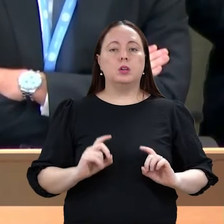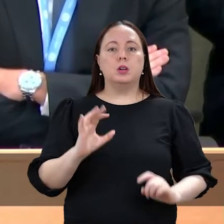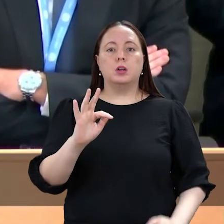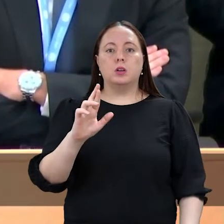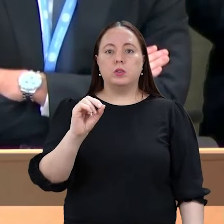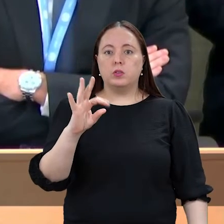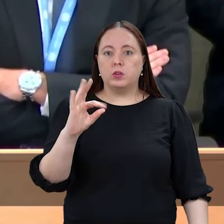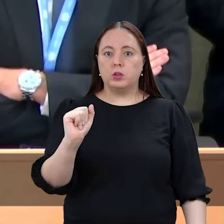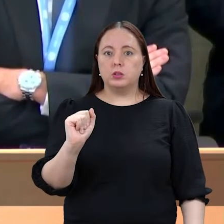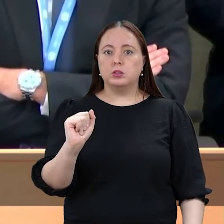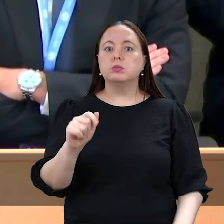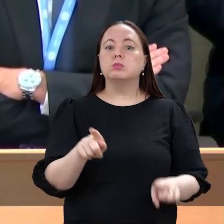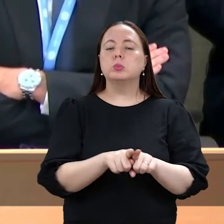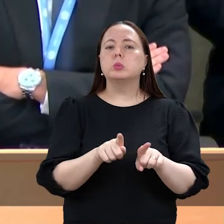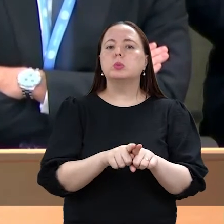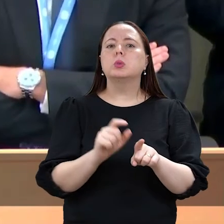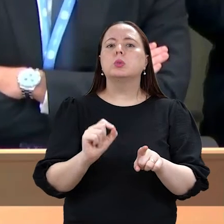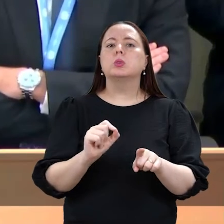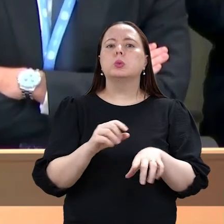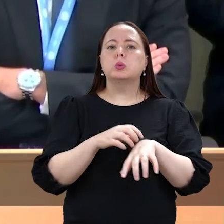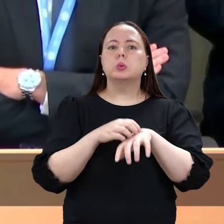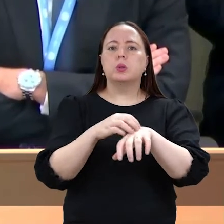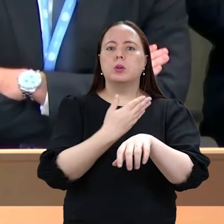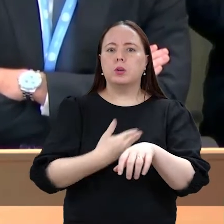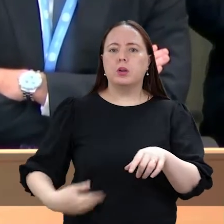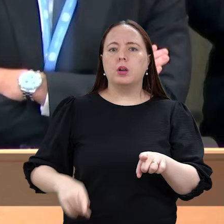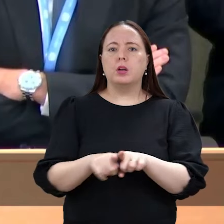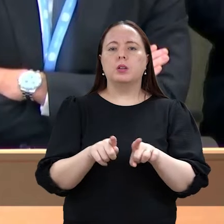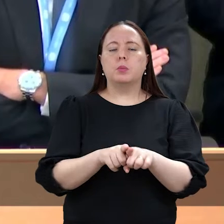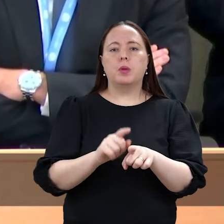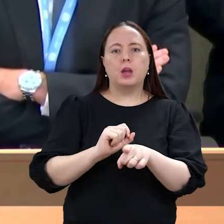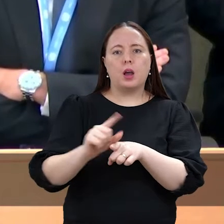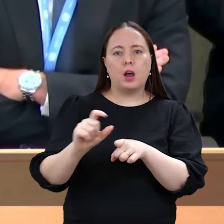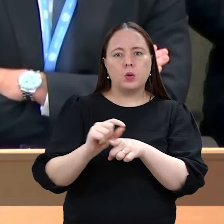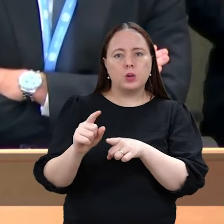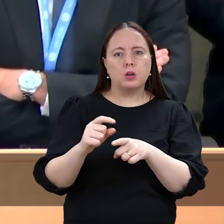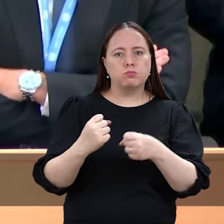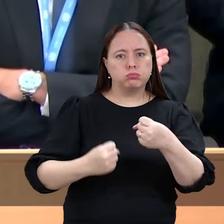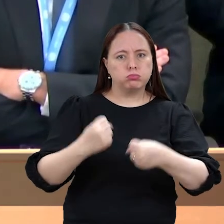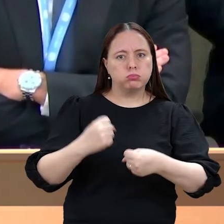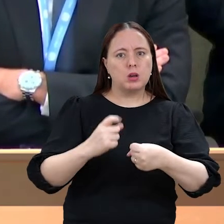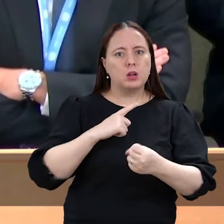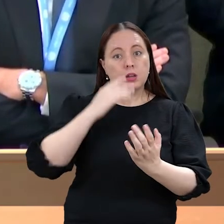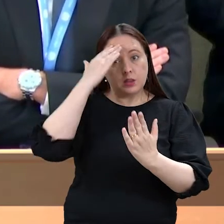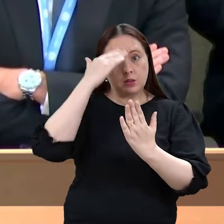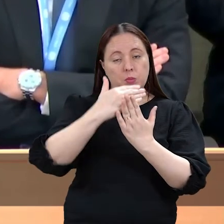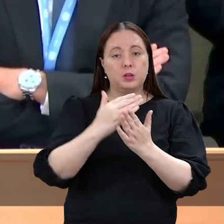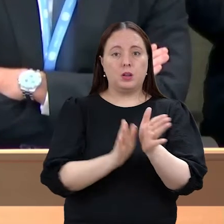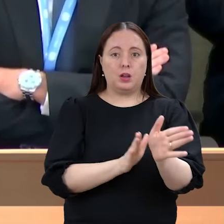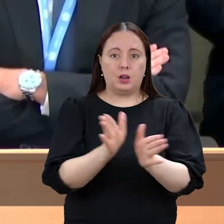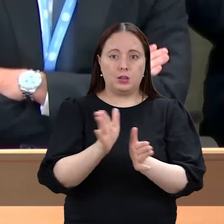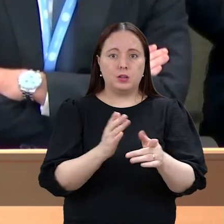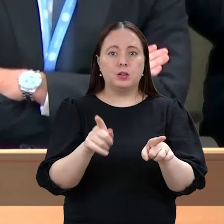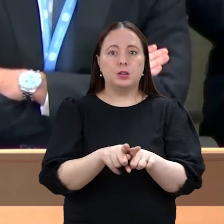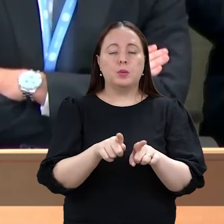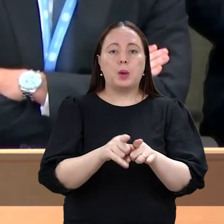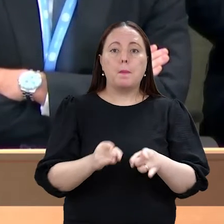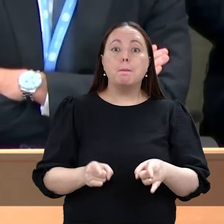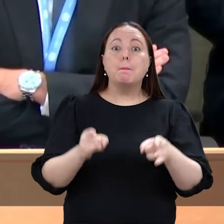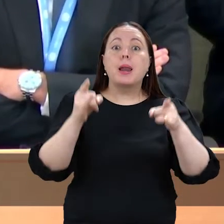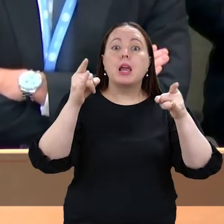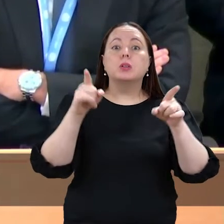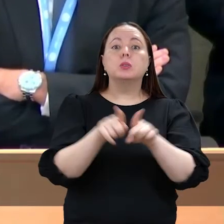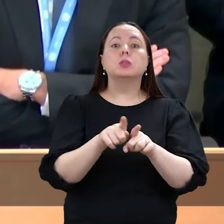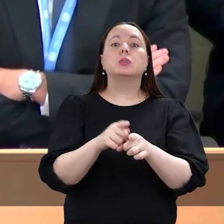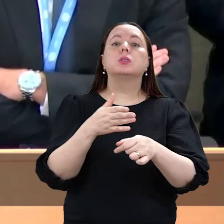frotas de transporte público e de locadoras de veículos, a observância de preceitos de acessibilidade em projetos e edificações